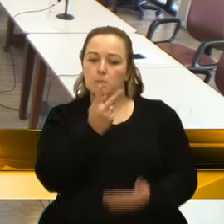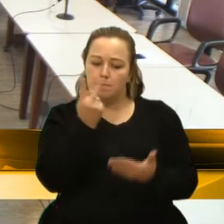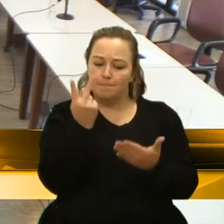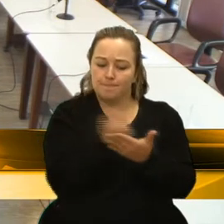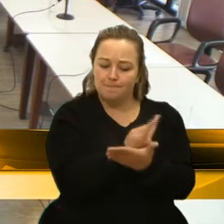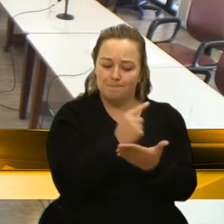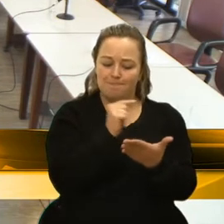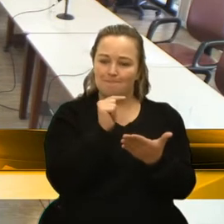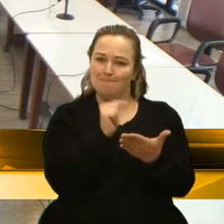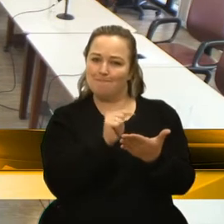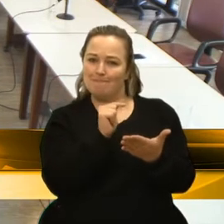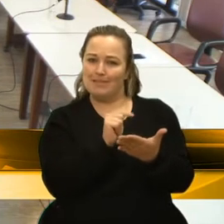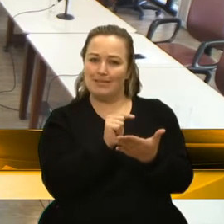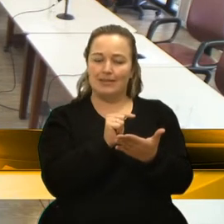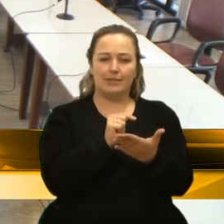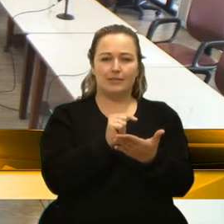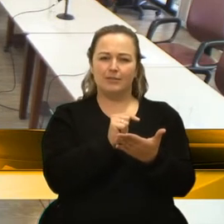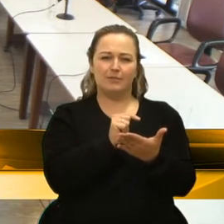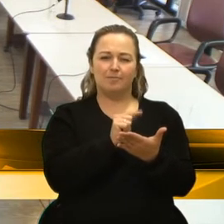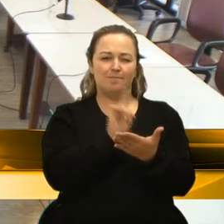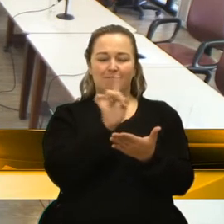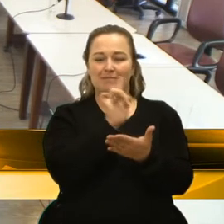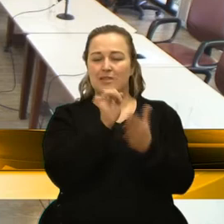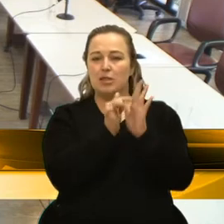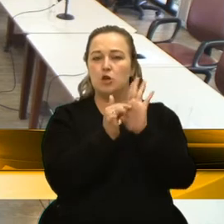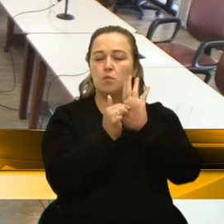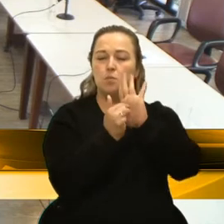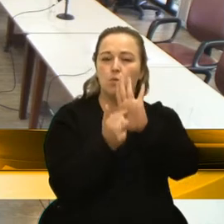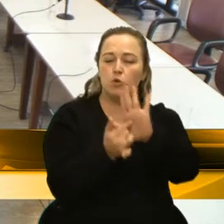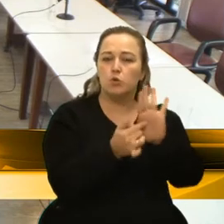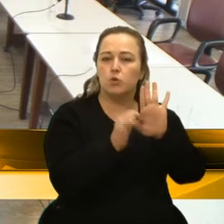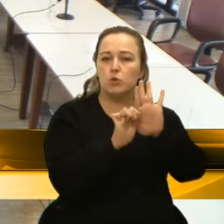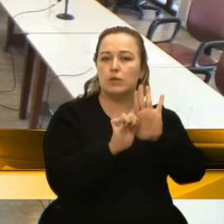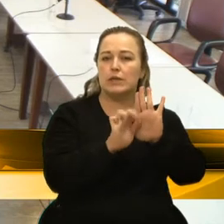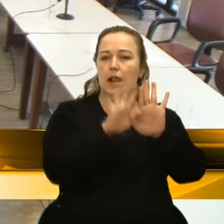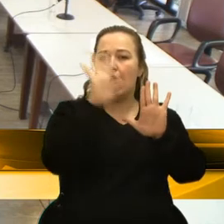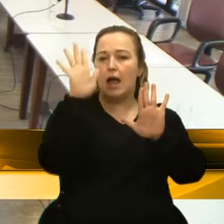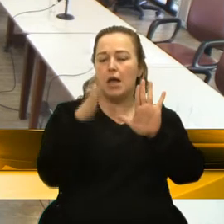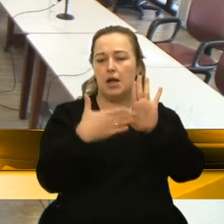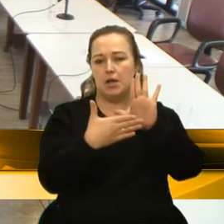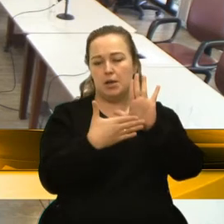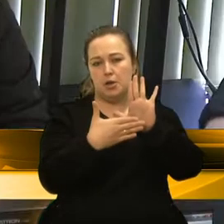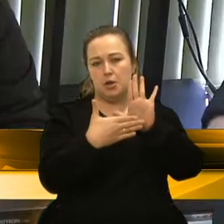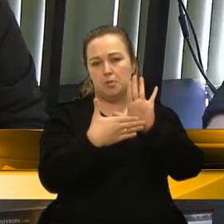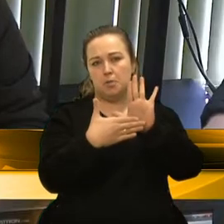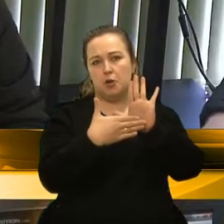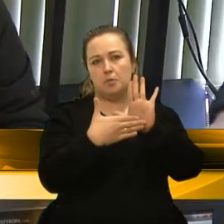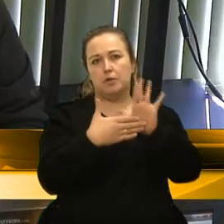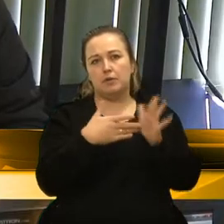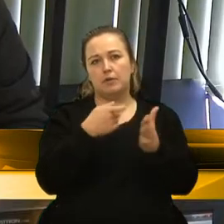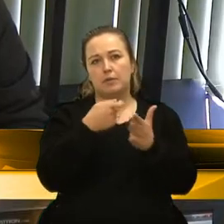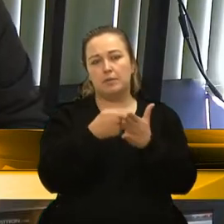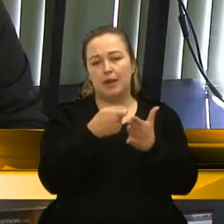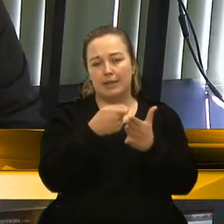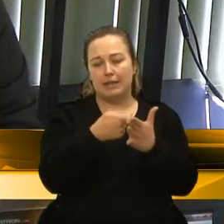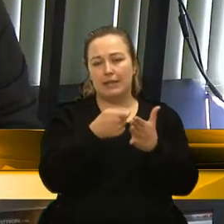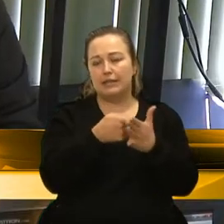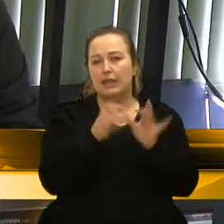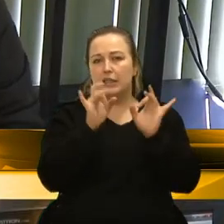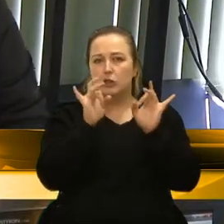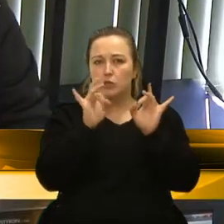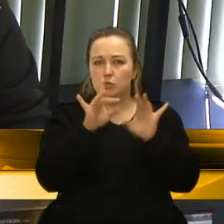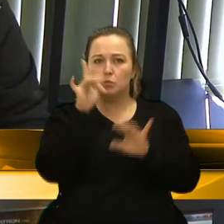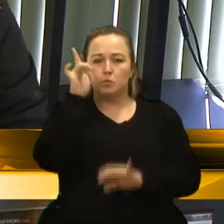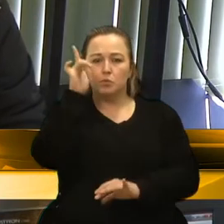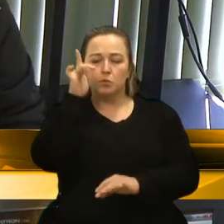fato, não traduziu a proposta que queríamos colocar, que vinha no sentido de uma avaliação por tempo,